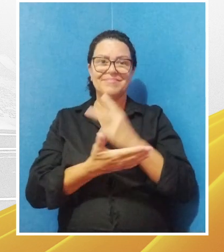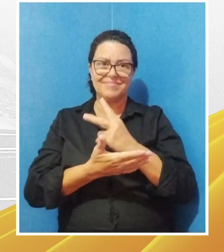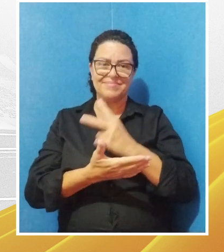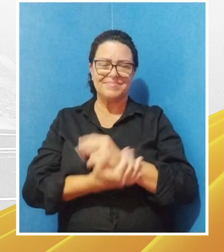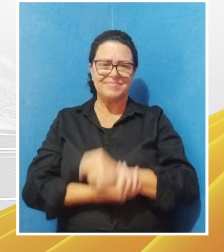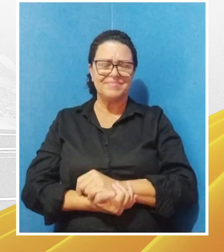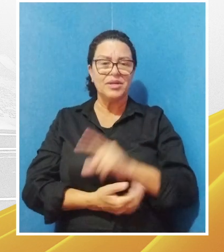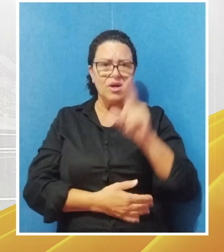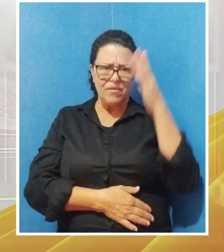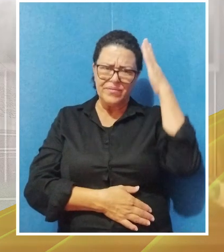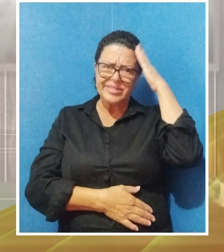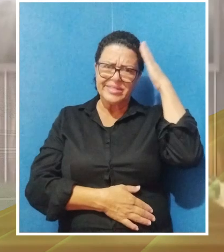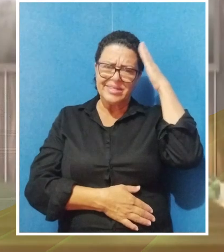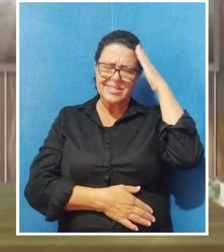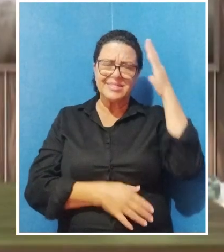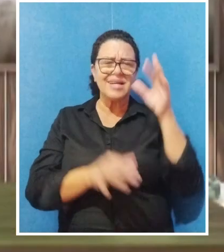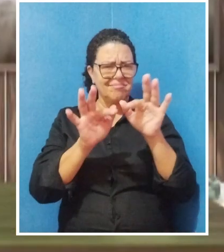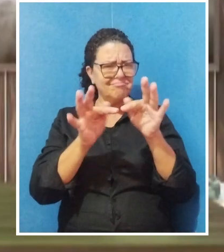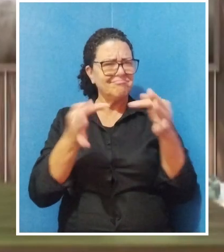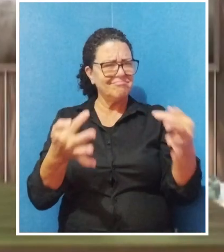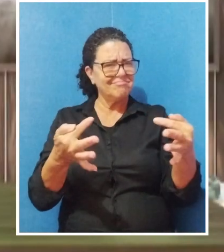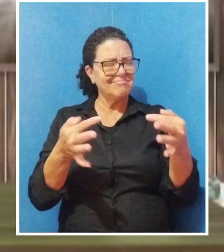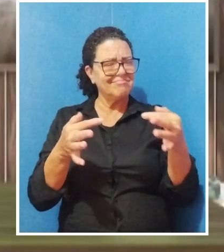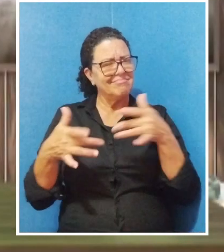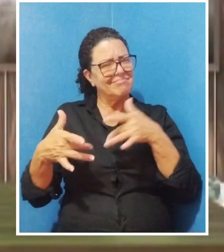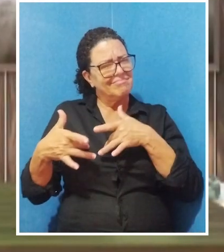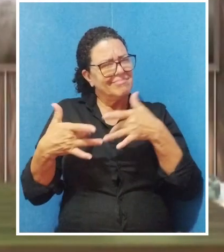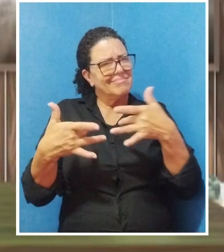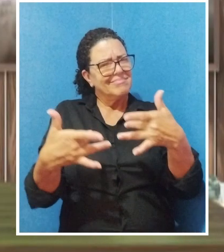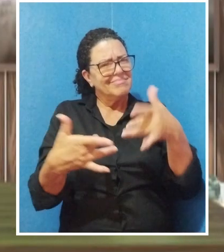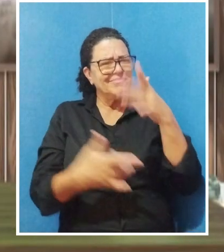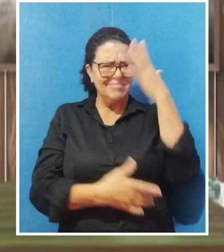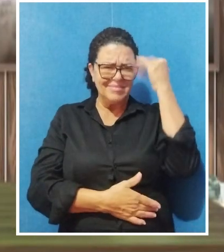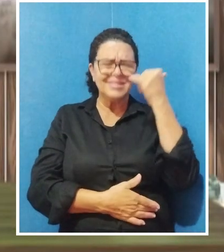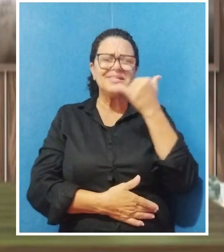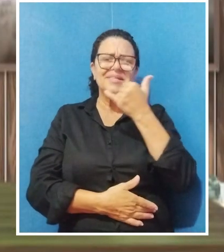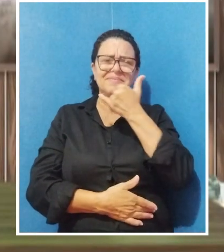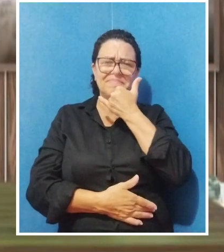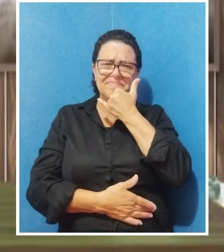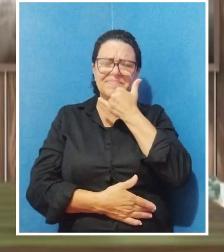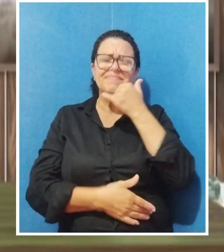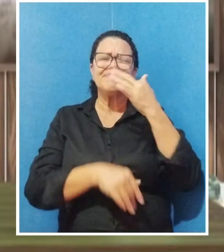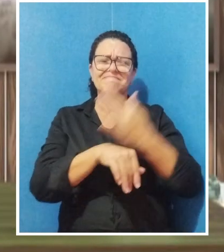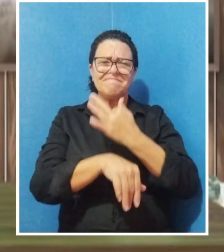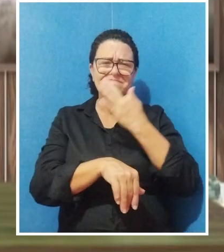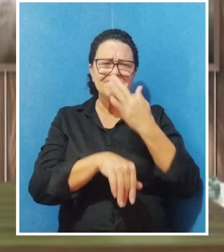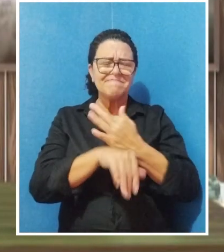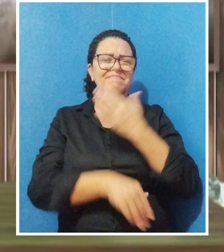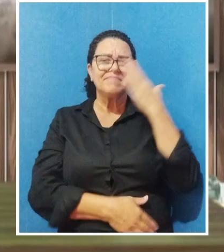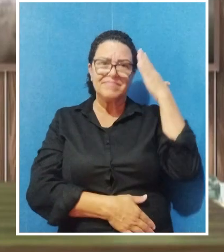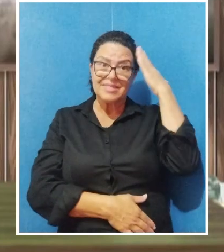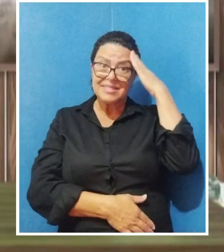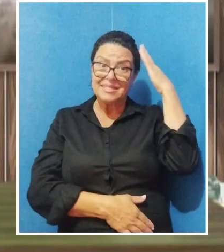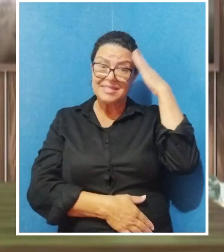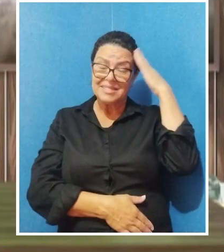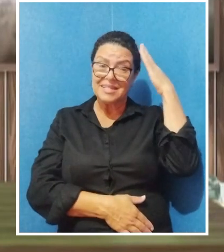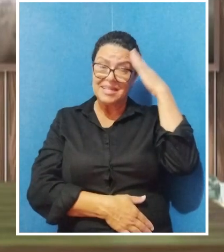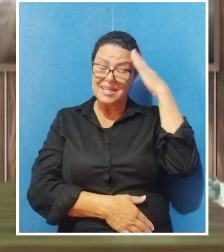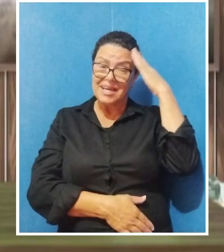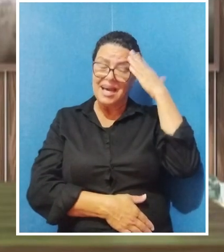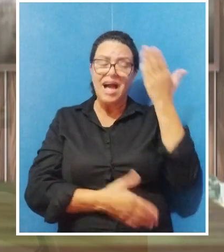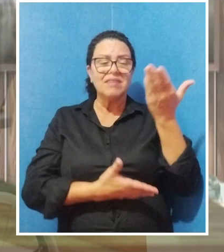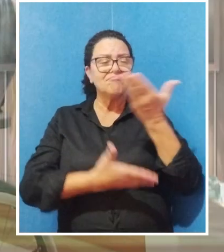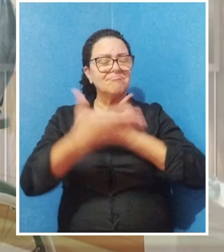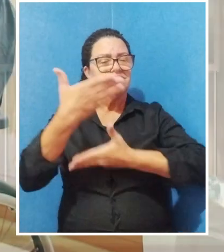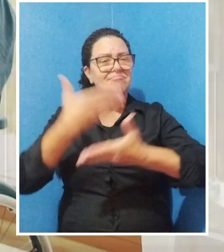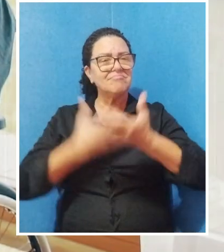Você sabe ser humilde? Sabe perdoar, sabe suportar, sabe entender, ser